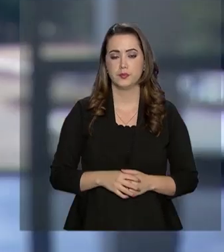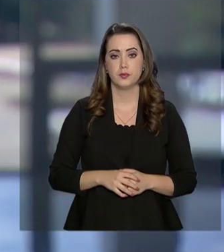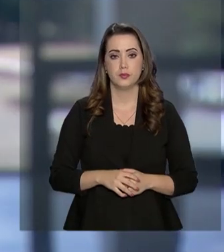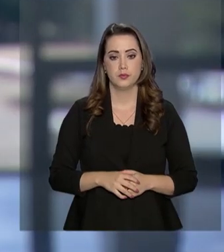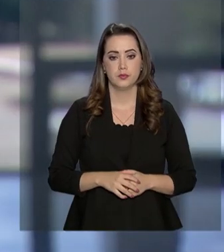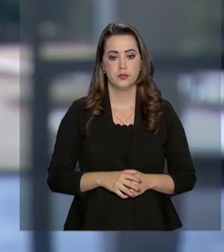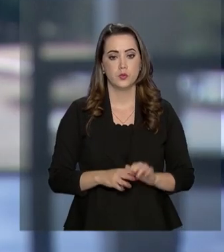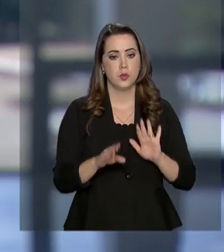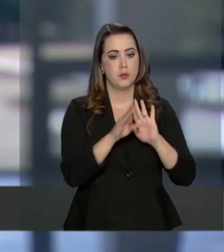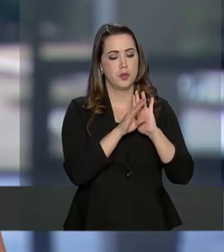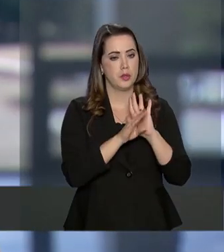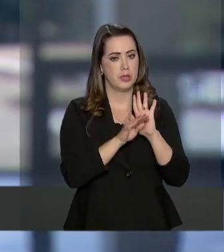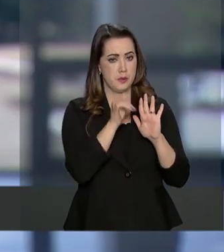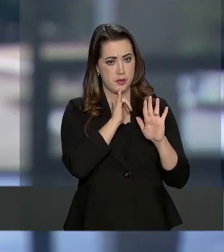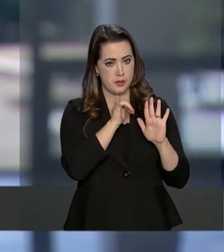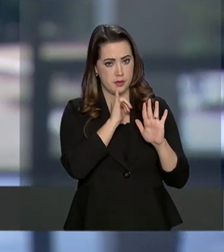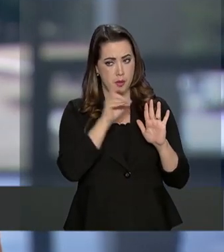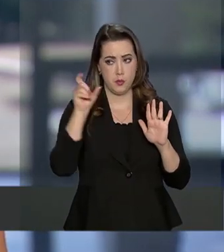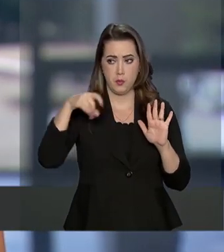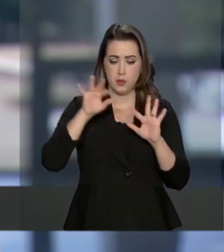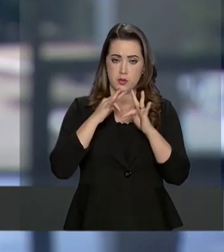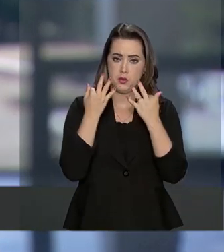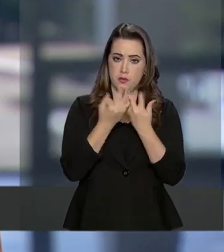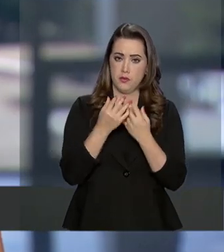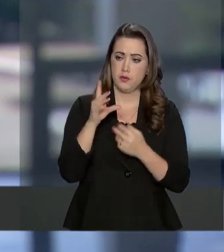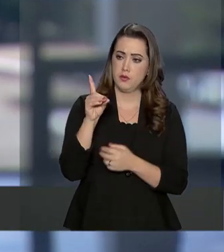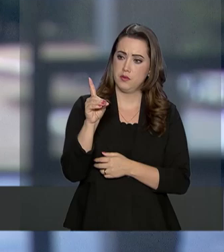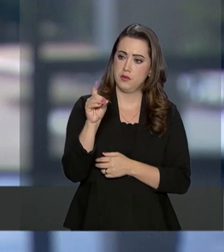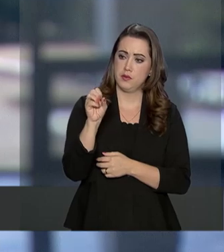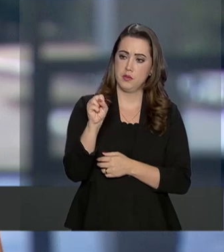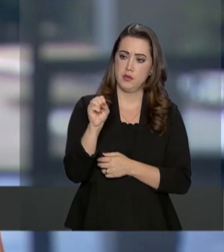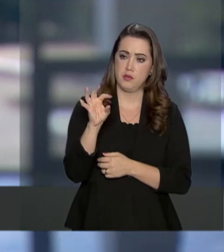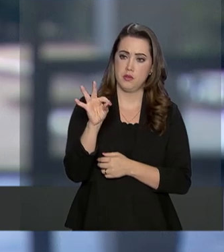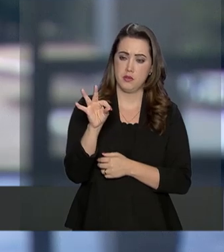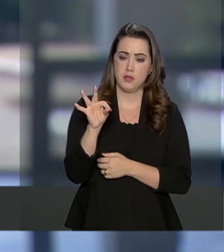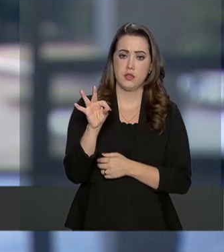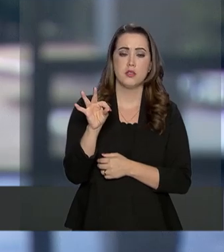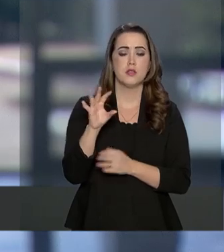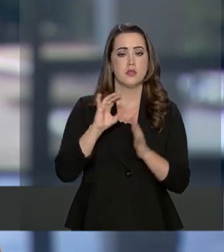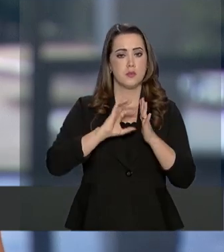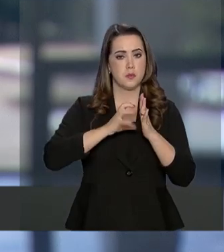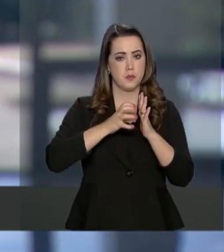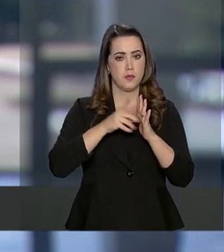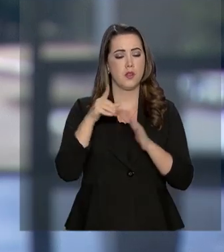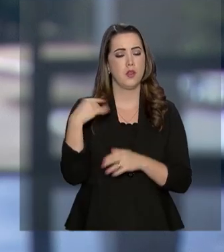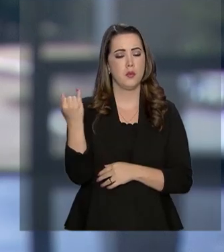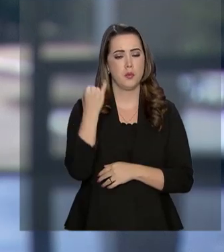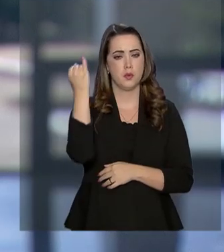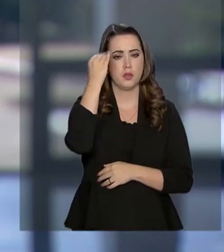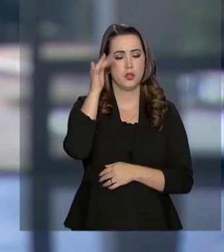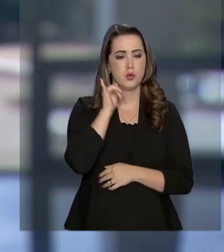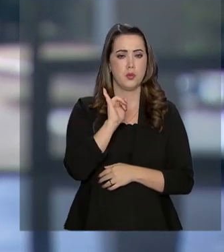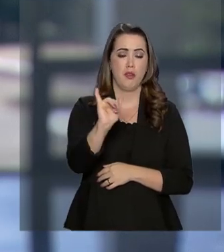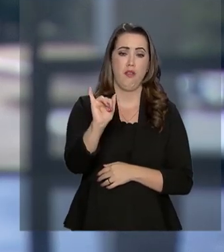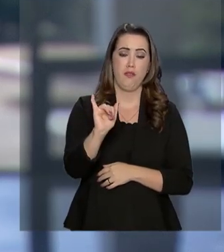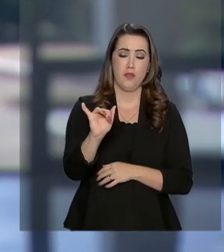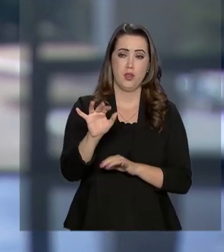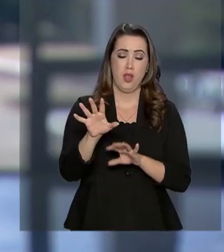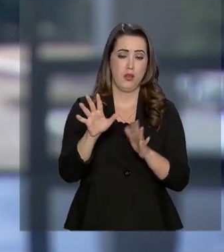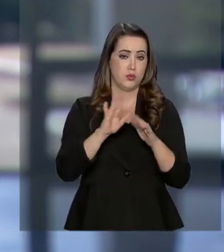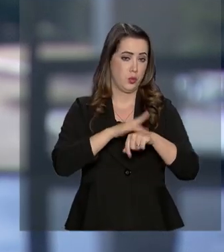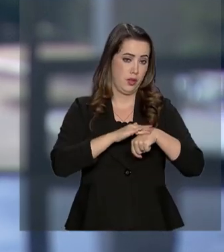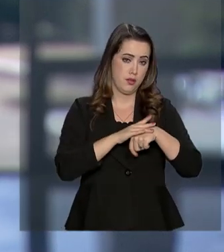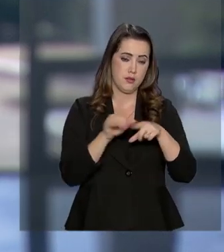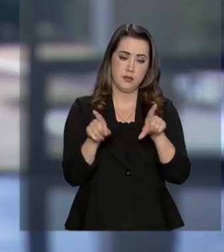Programas como o Bolsa Família, o DST AIDS, é referência internacional na luta contra a epidemia, e o